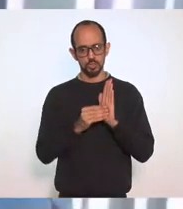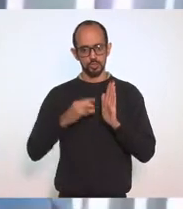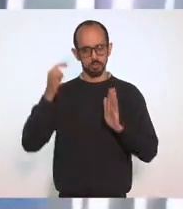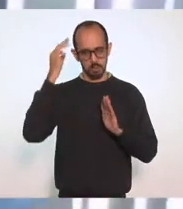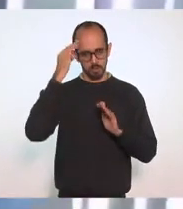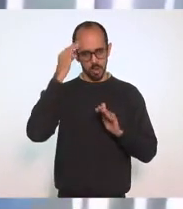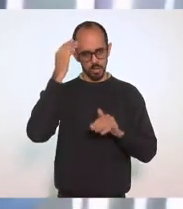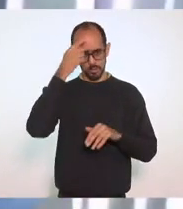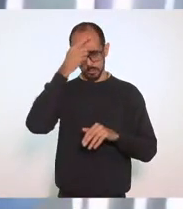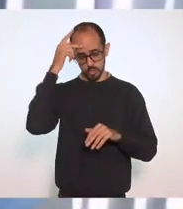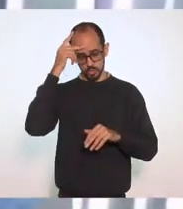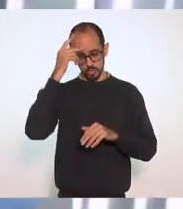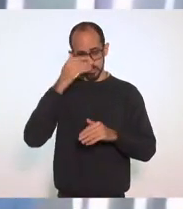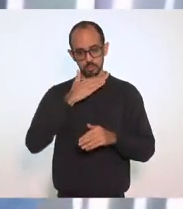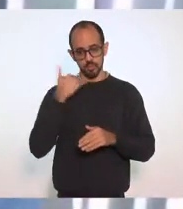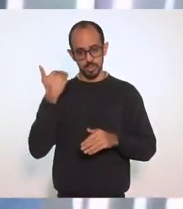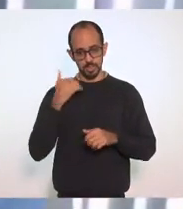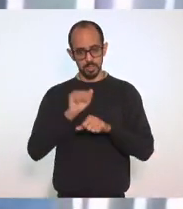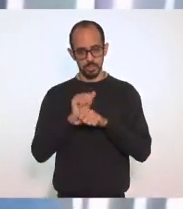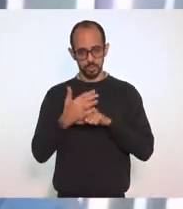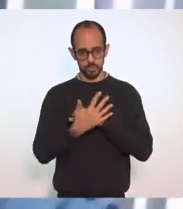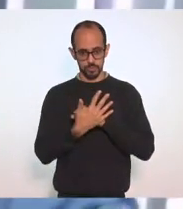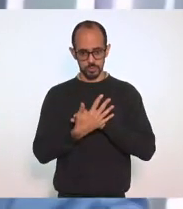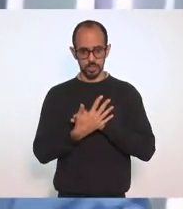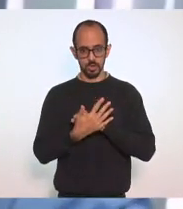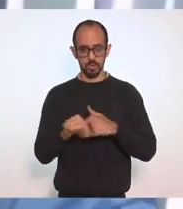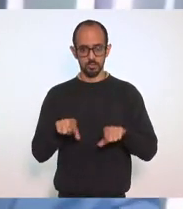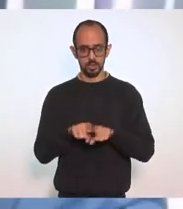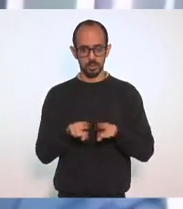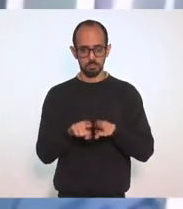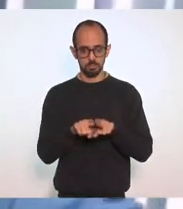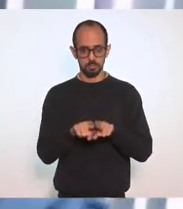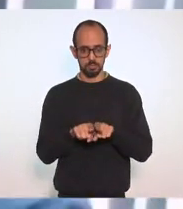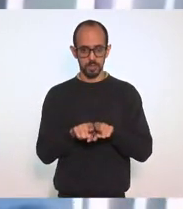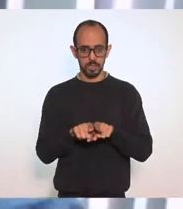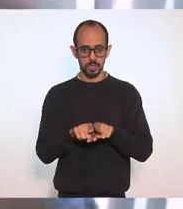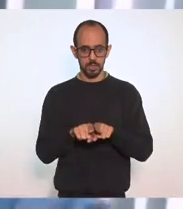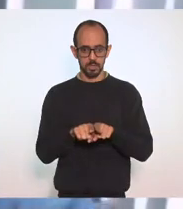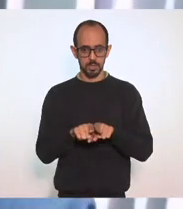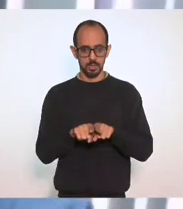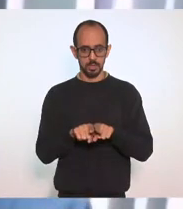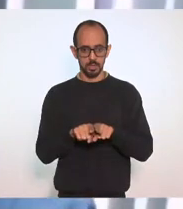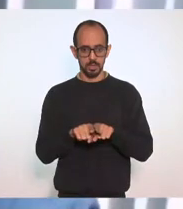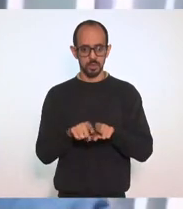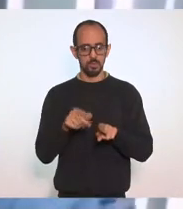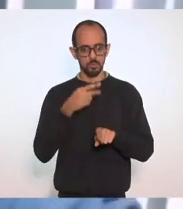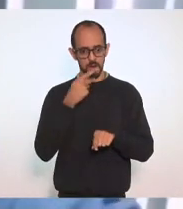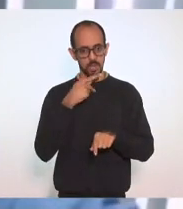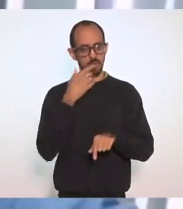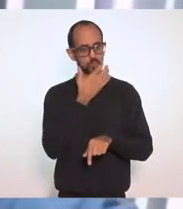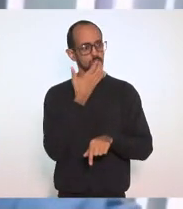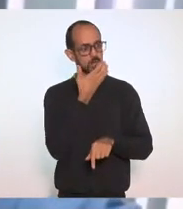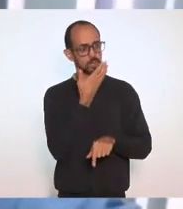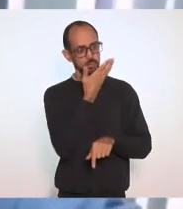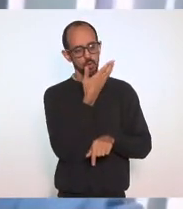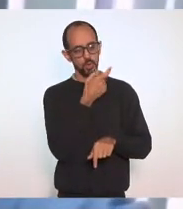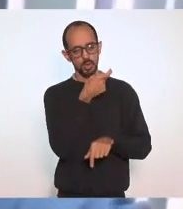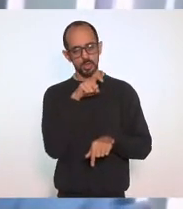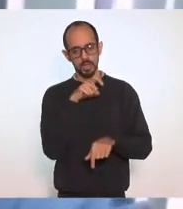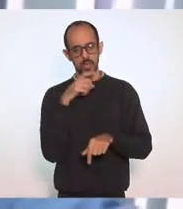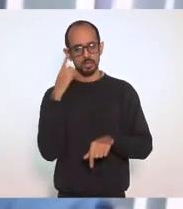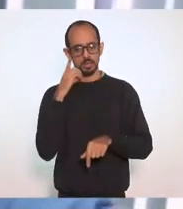perdemos para a COVID-19 e ressaltando o artista e ex-parlamentar Agnaldo